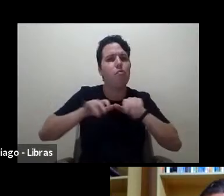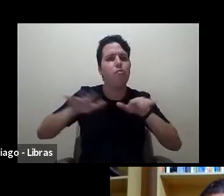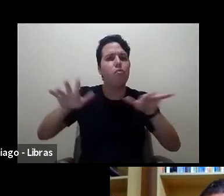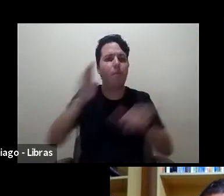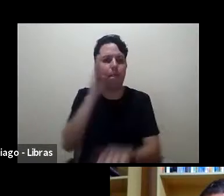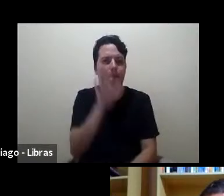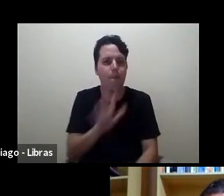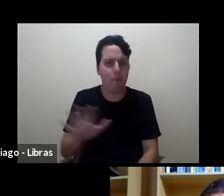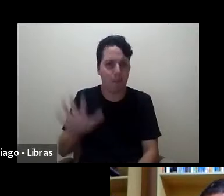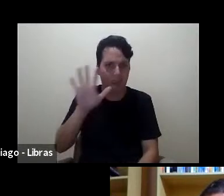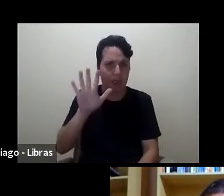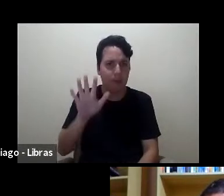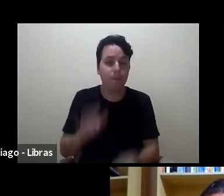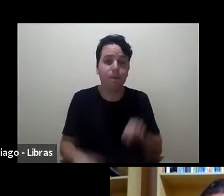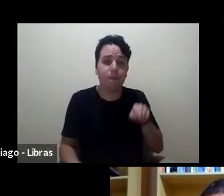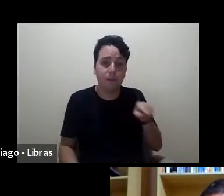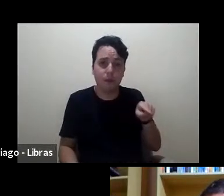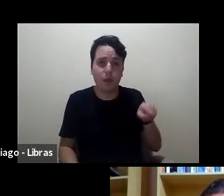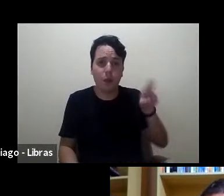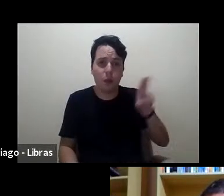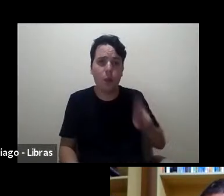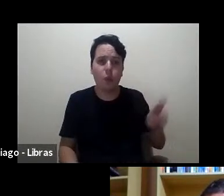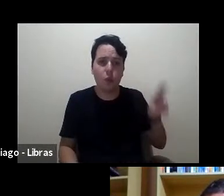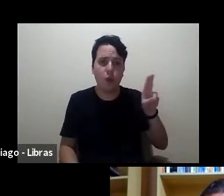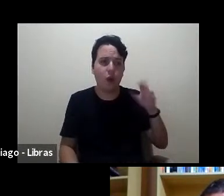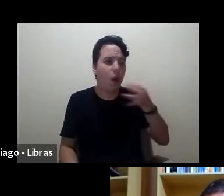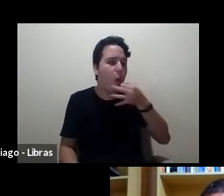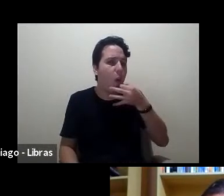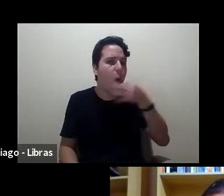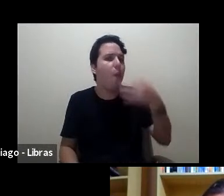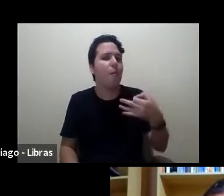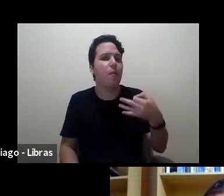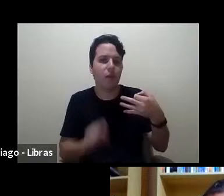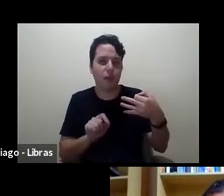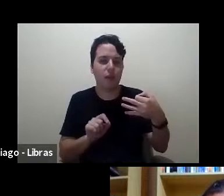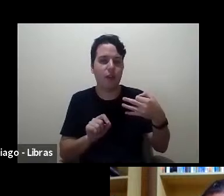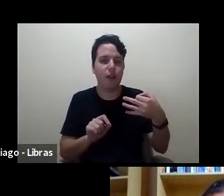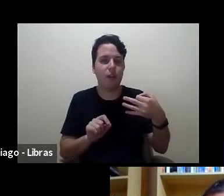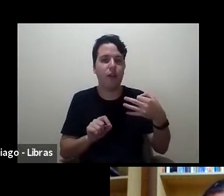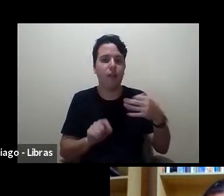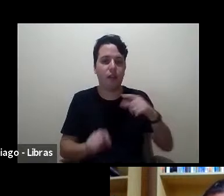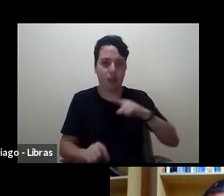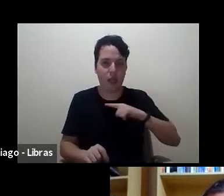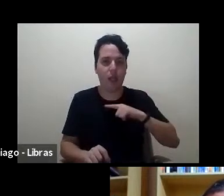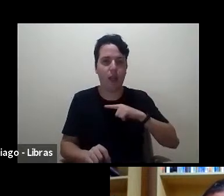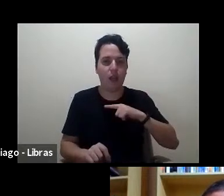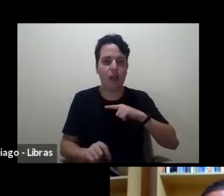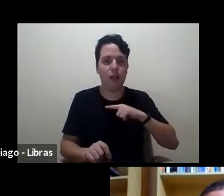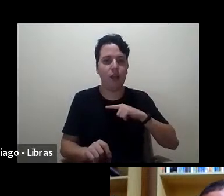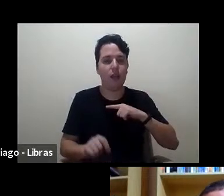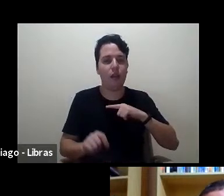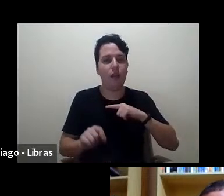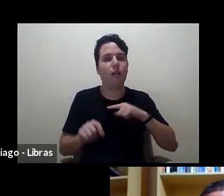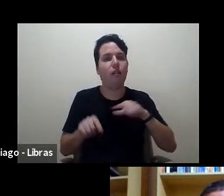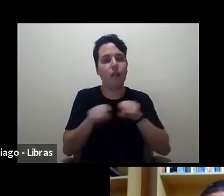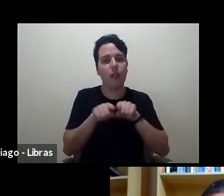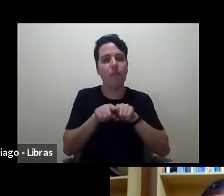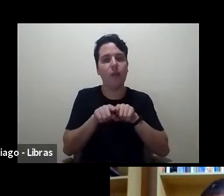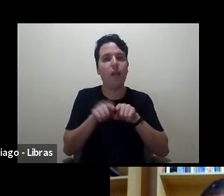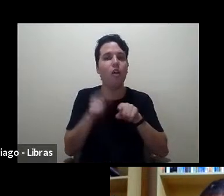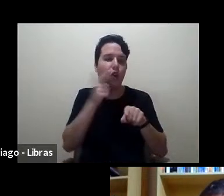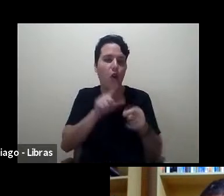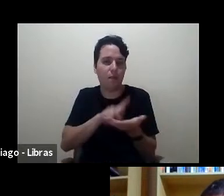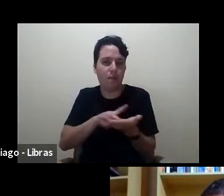usou esse argumento além de que tinha boas conexões para ter uma tradução